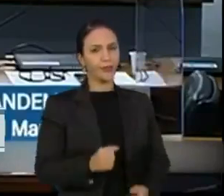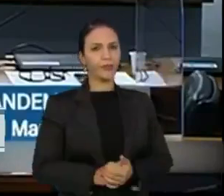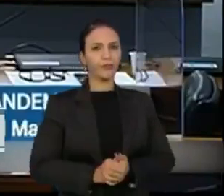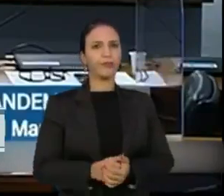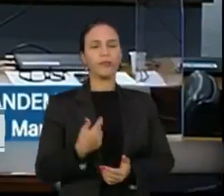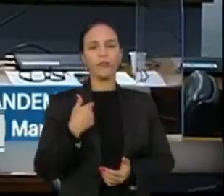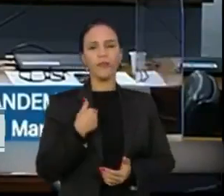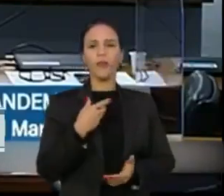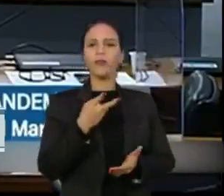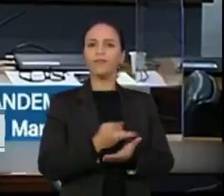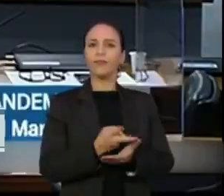vou permanecer em silêncio.